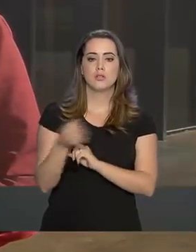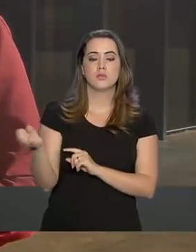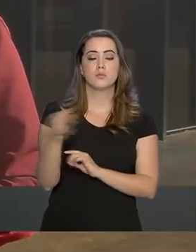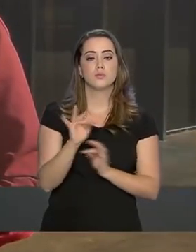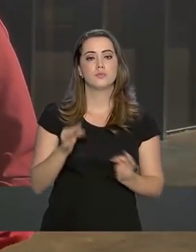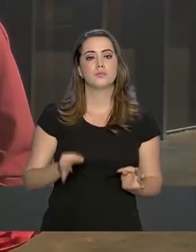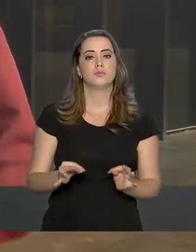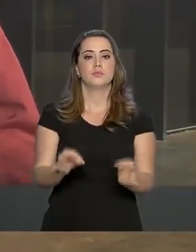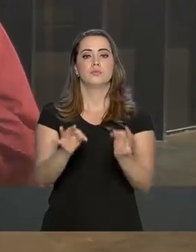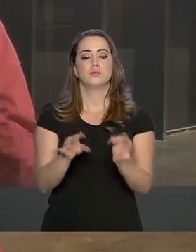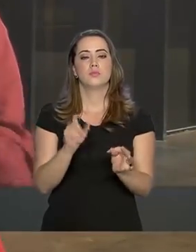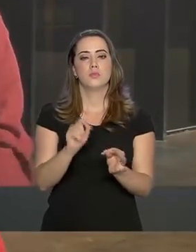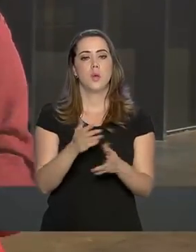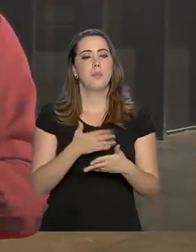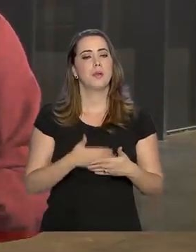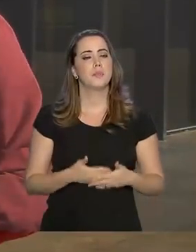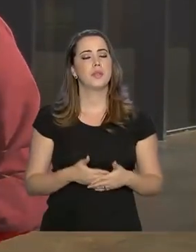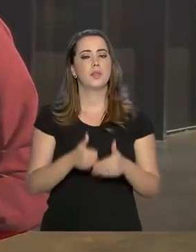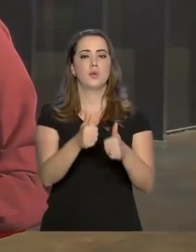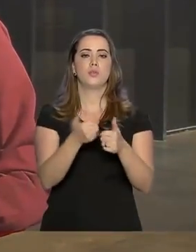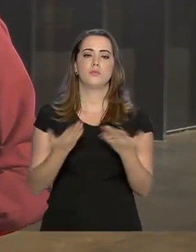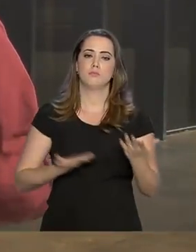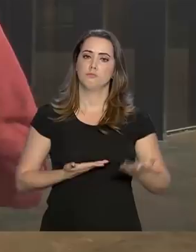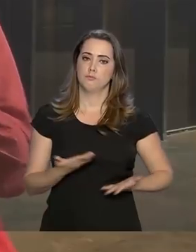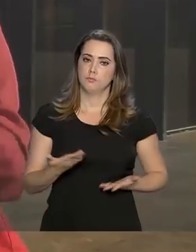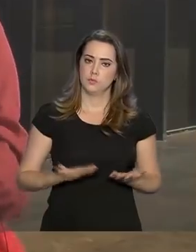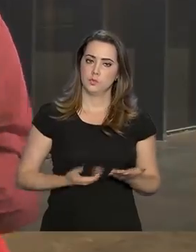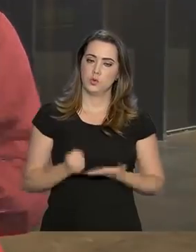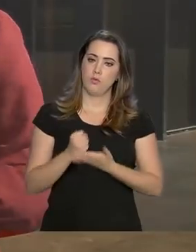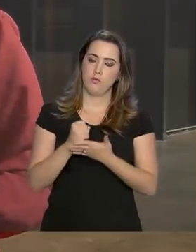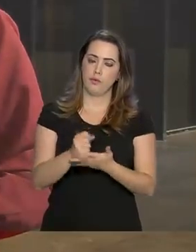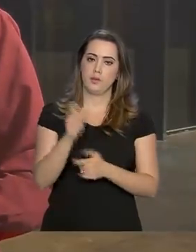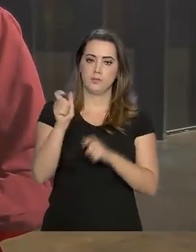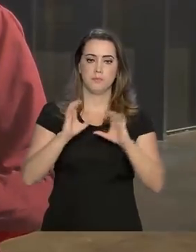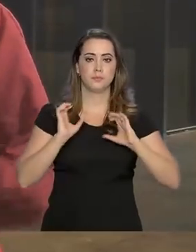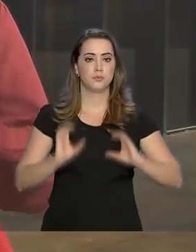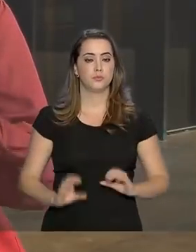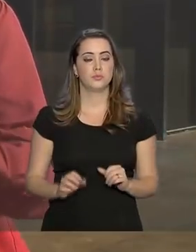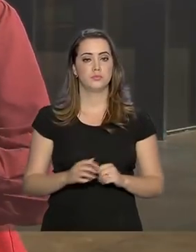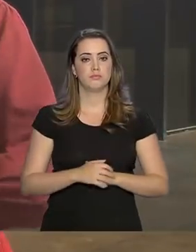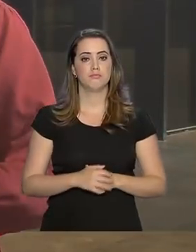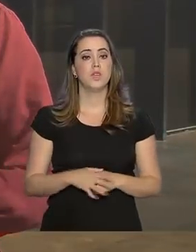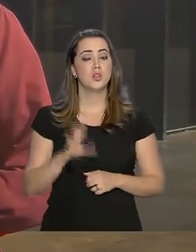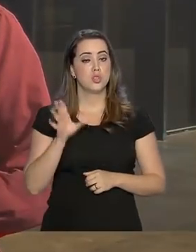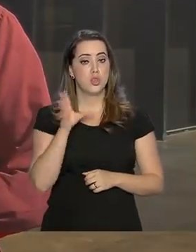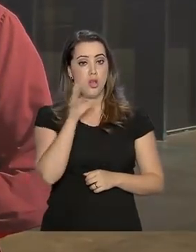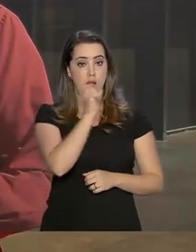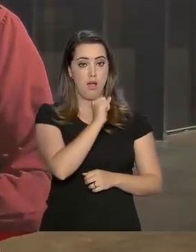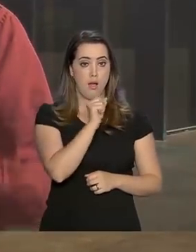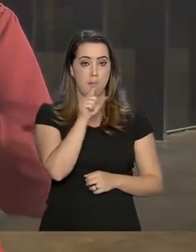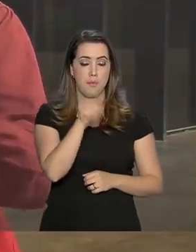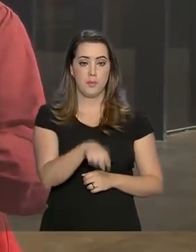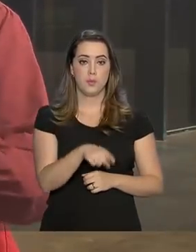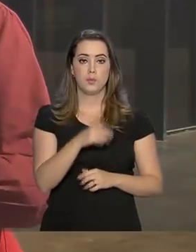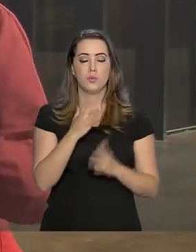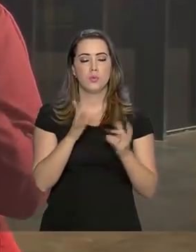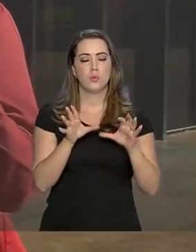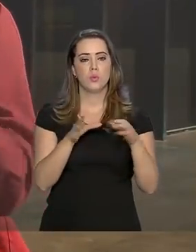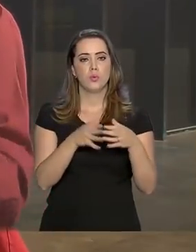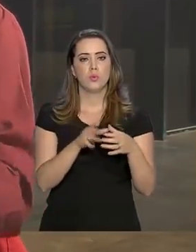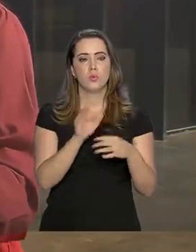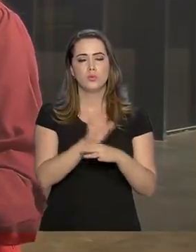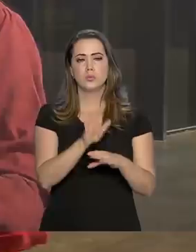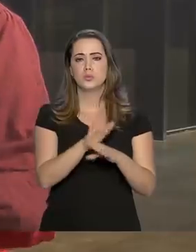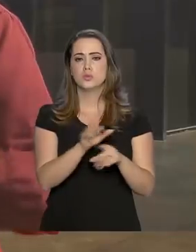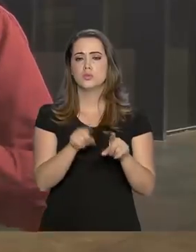inovações tecnológicas para melhorar os serviços oferecidos ao cidadão. Em breve, o assistente virtual DIN vai